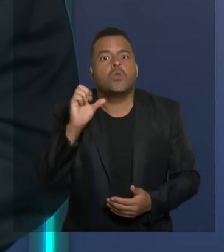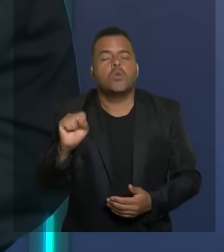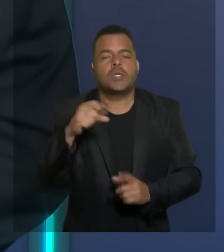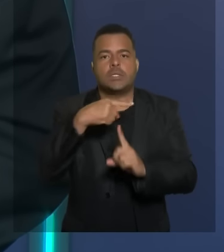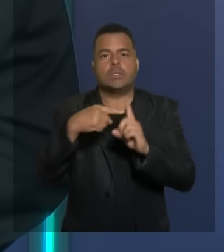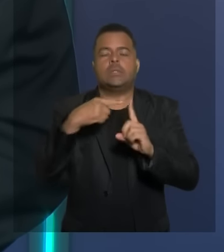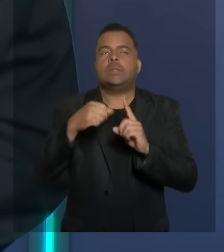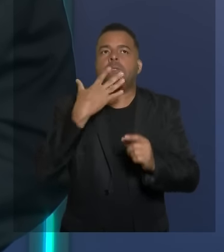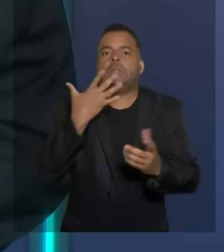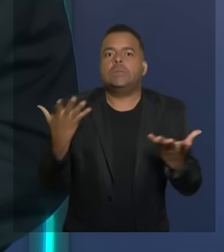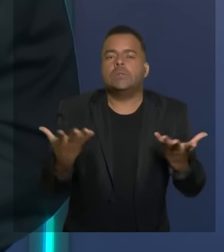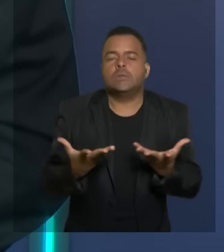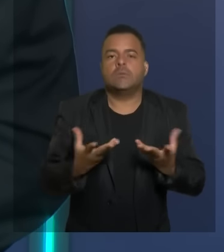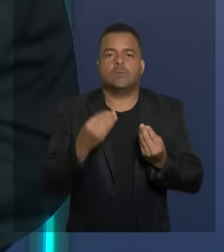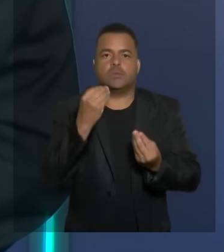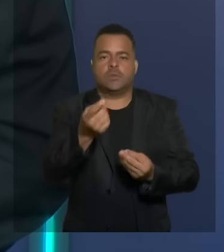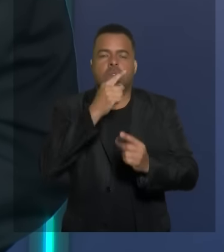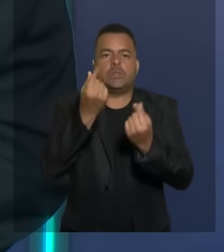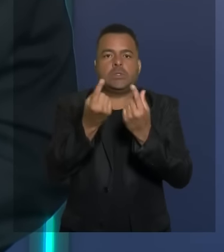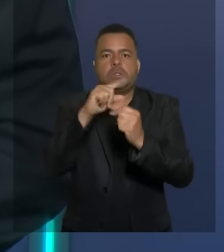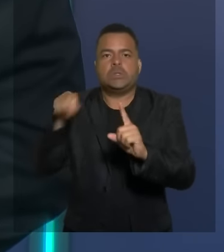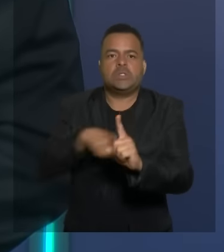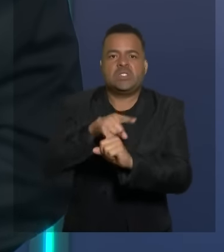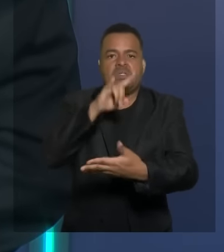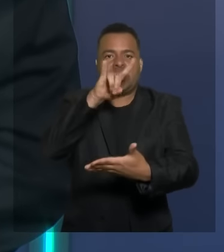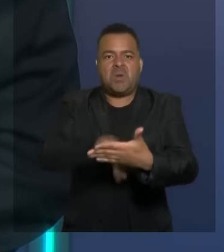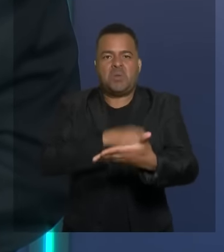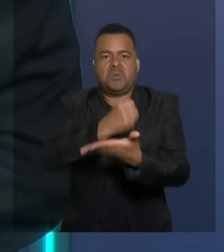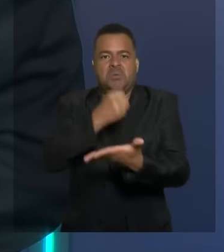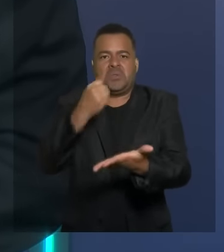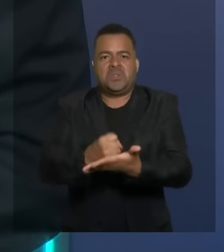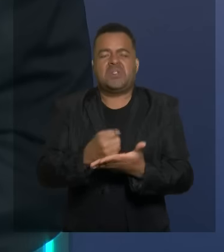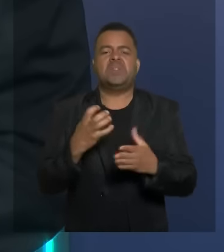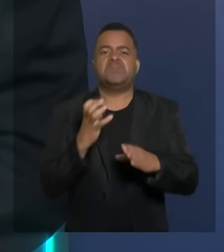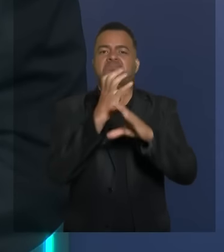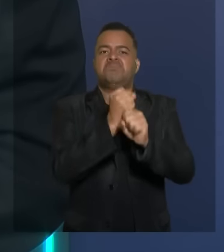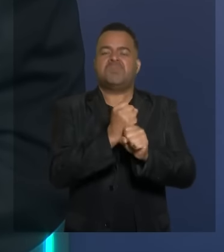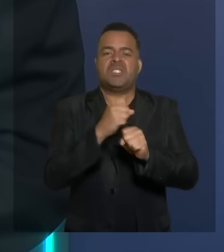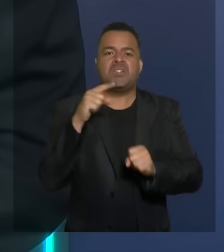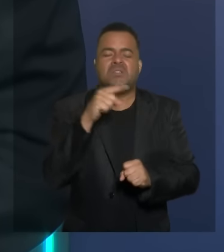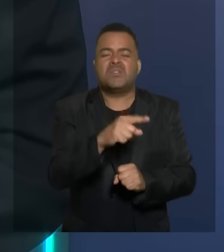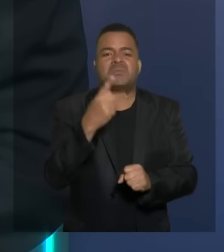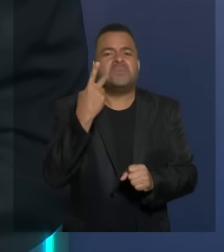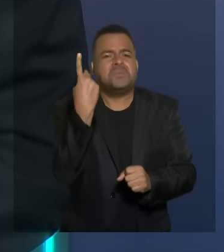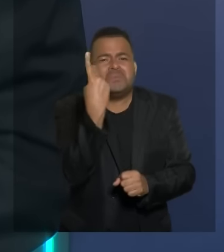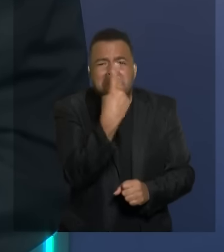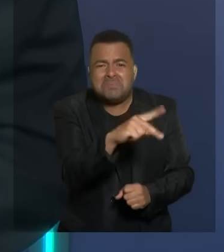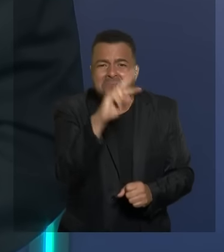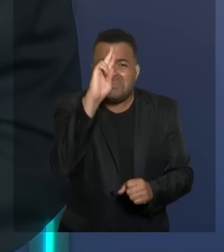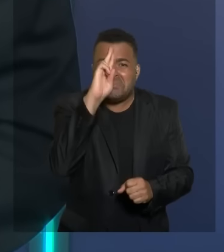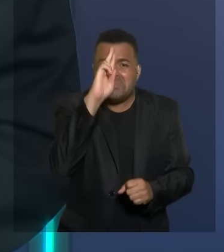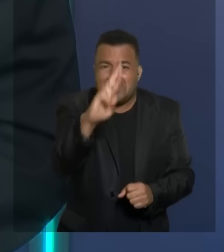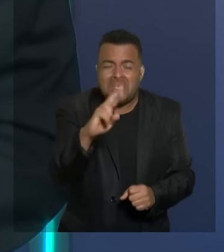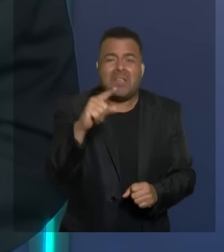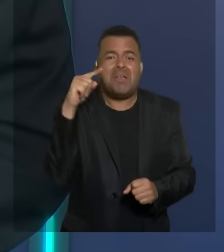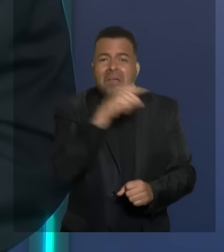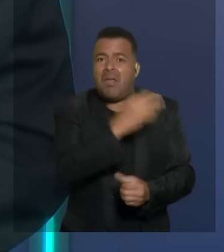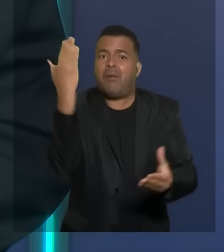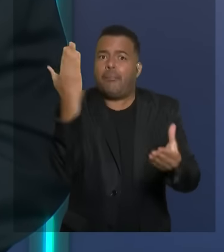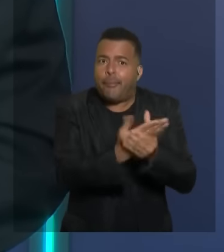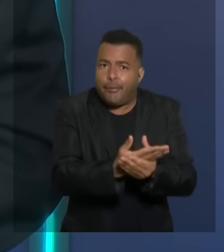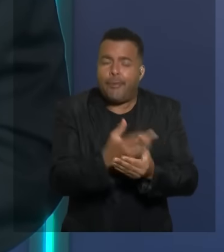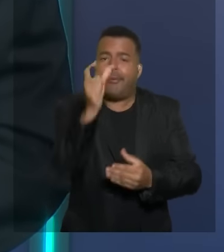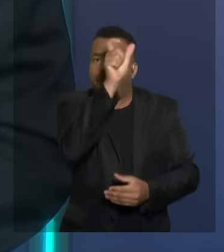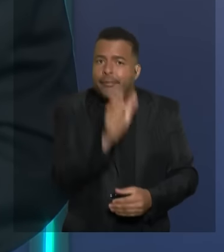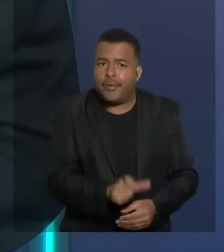desviados em contratos irregulares e fraudulentos ao qual o senhor é réu no processo